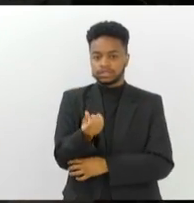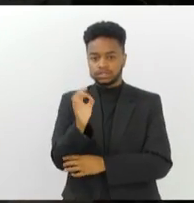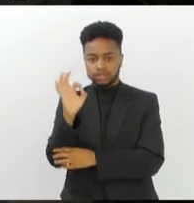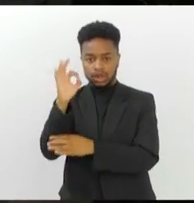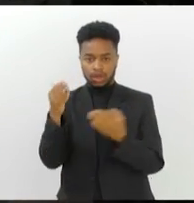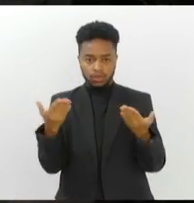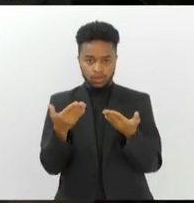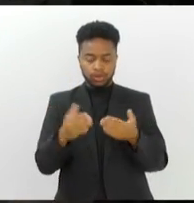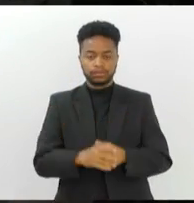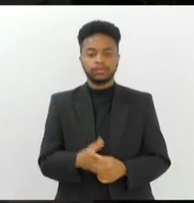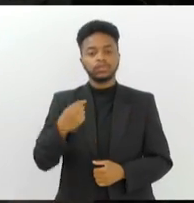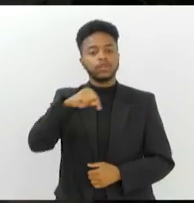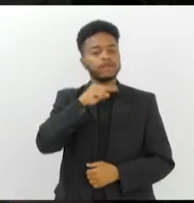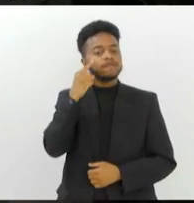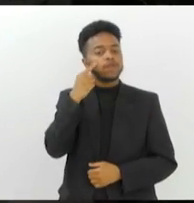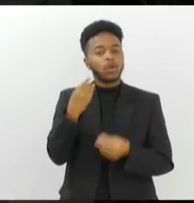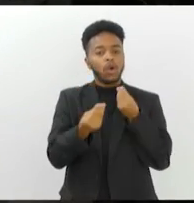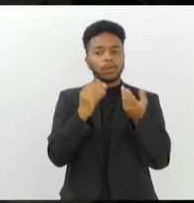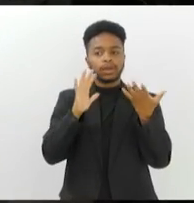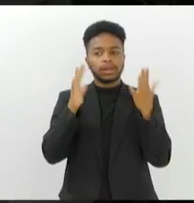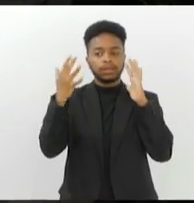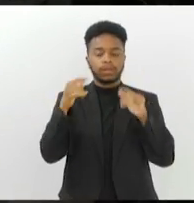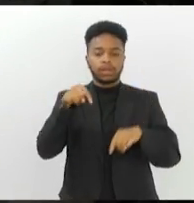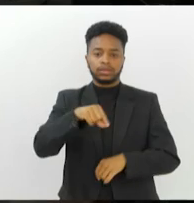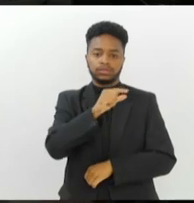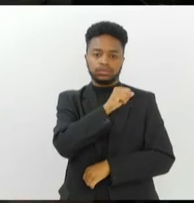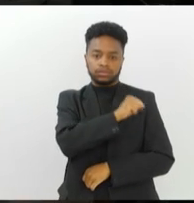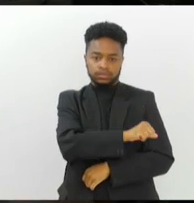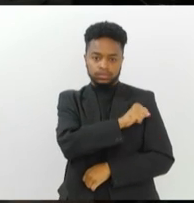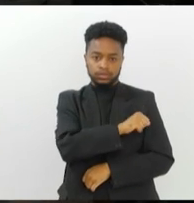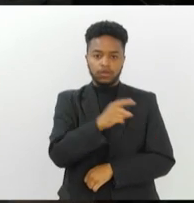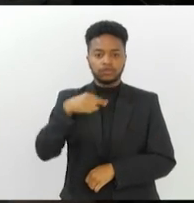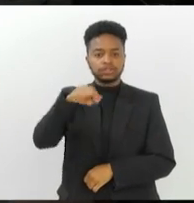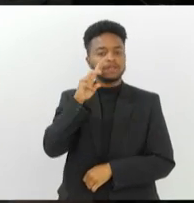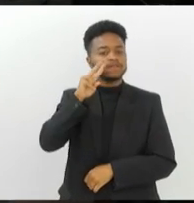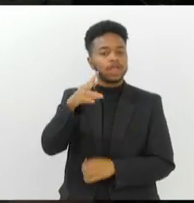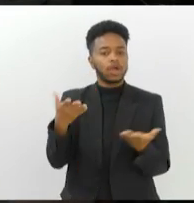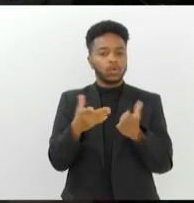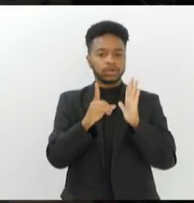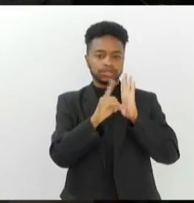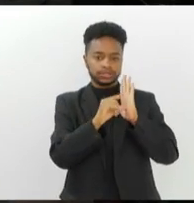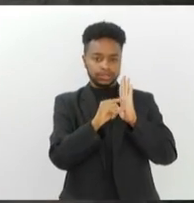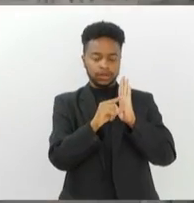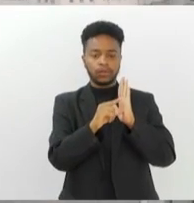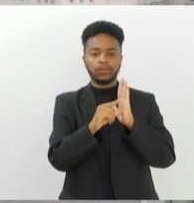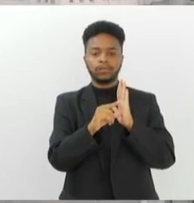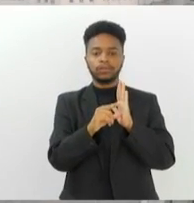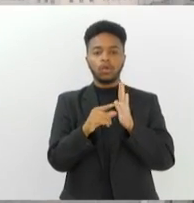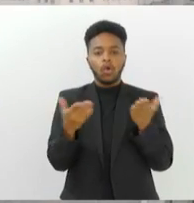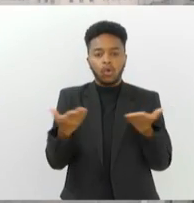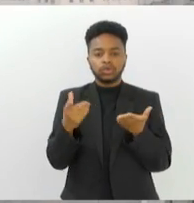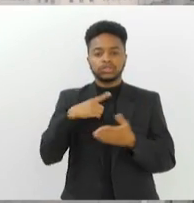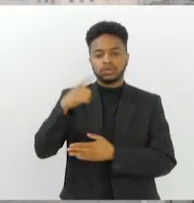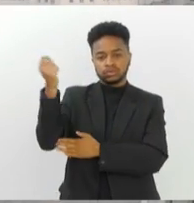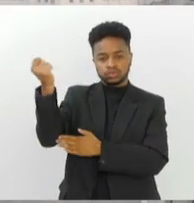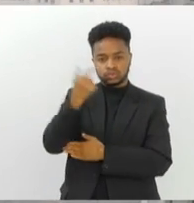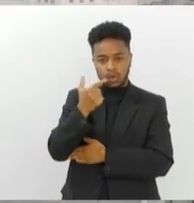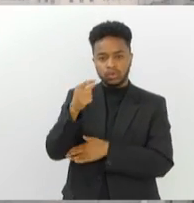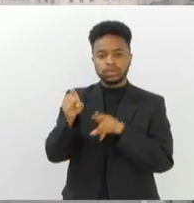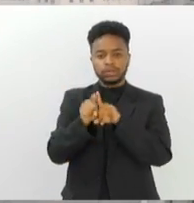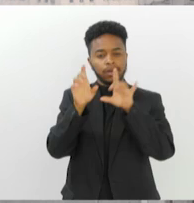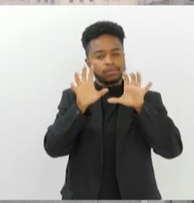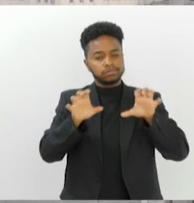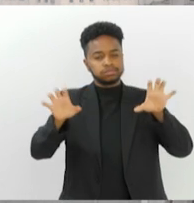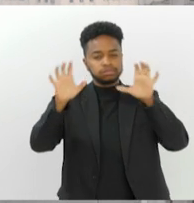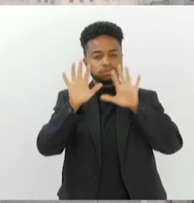nesse momento. Vamos ver agora como está o tempo aqui no Rio de Janeiro. Você vê imagens aí da central do Brasil. O dia amanheceu com sol e aquela